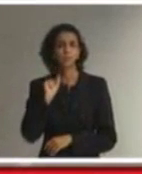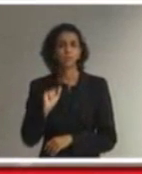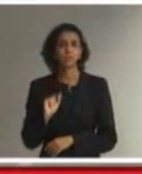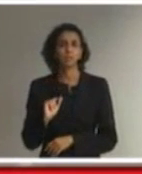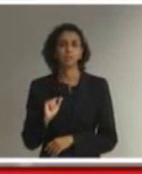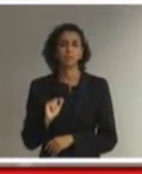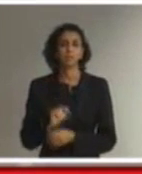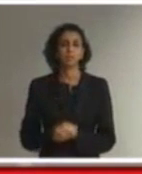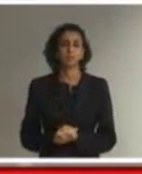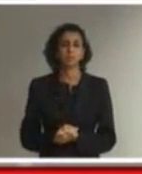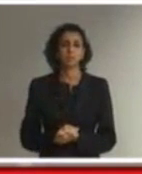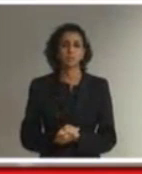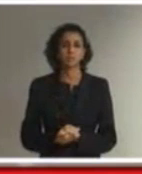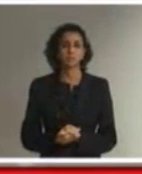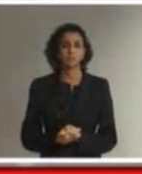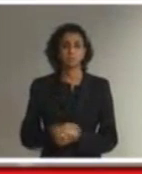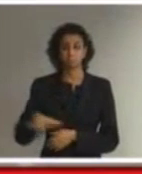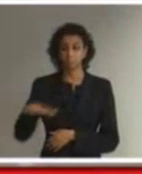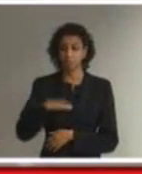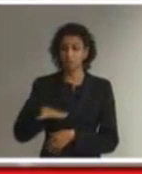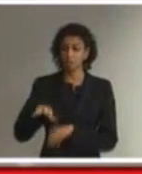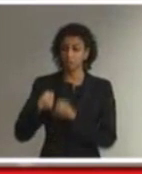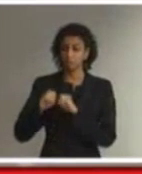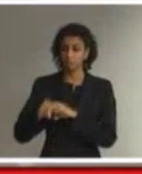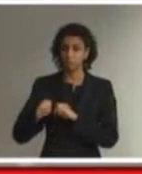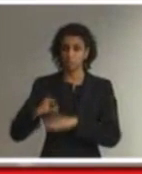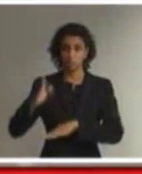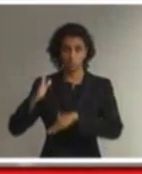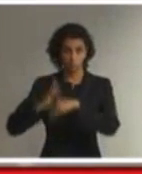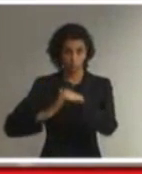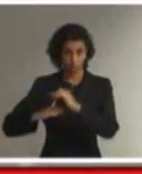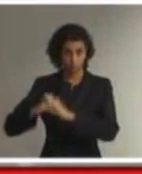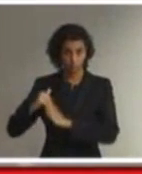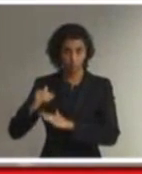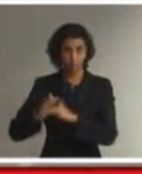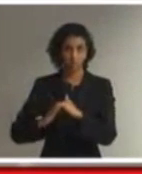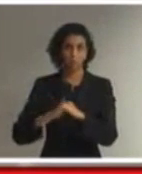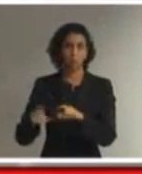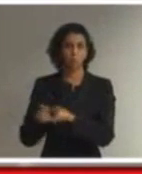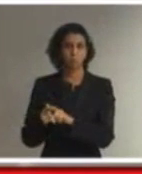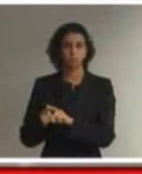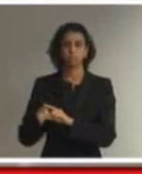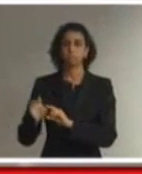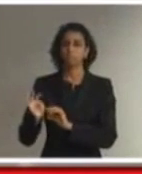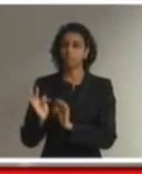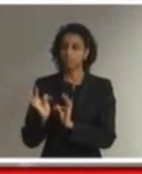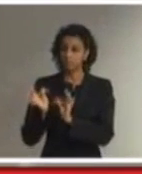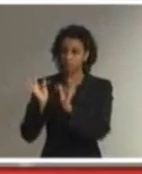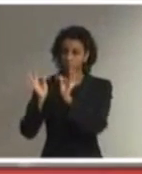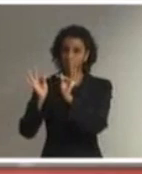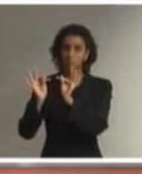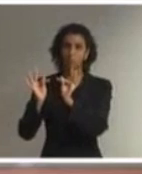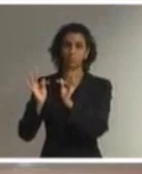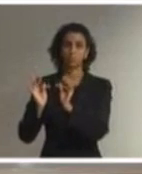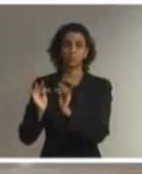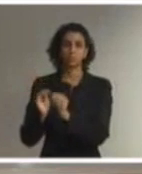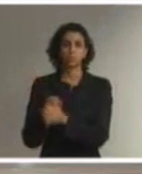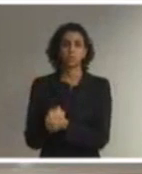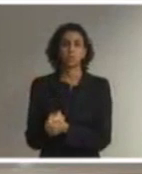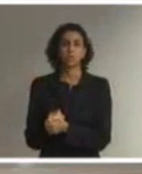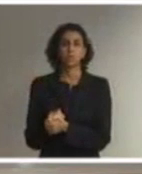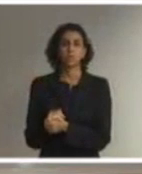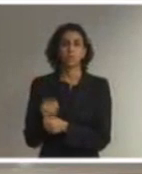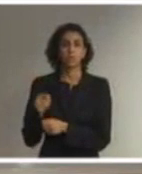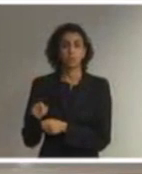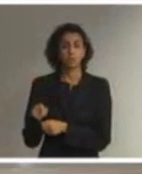crescente que a área da educação profissional e tecnológica tem,